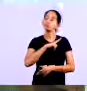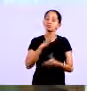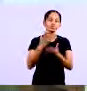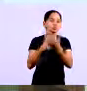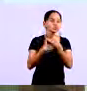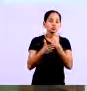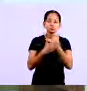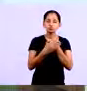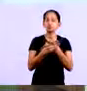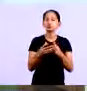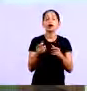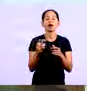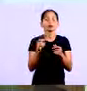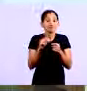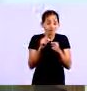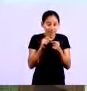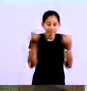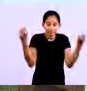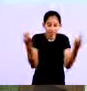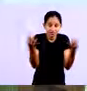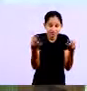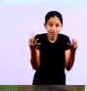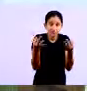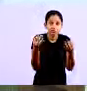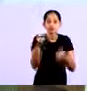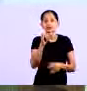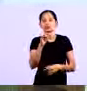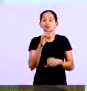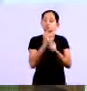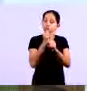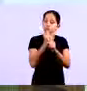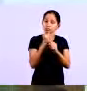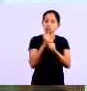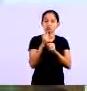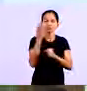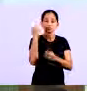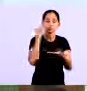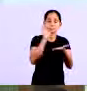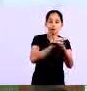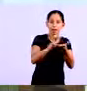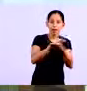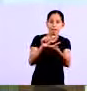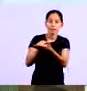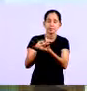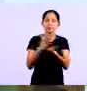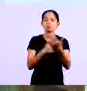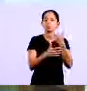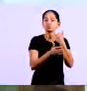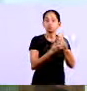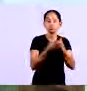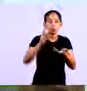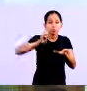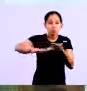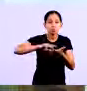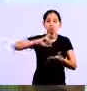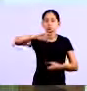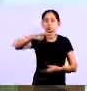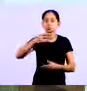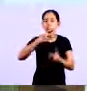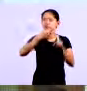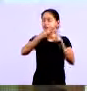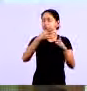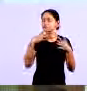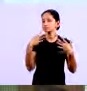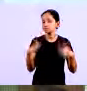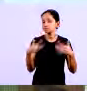controle efetivo disso se o seu contador lançar e tiver uma auditoria você vai ter que devolver os impostos com multa e juros então se você